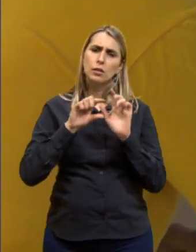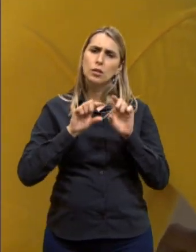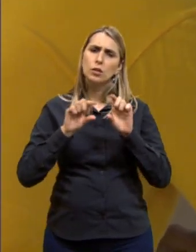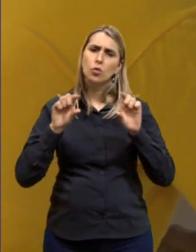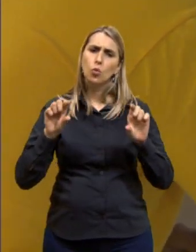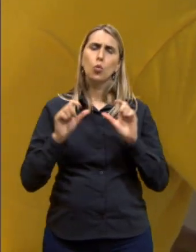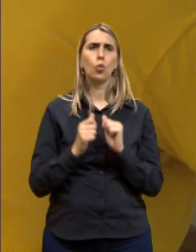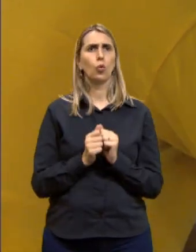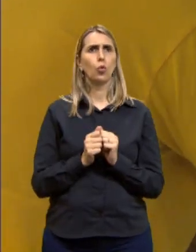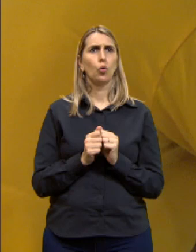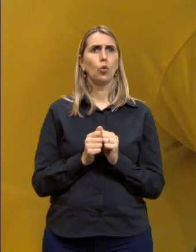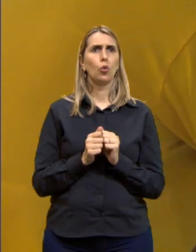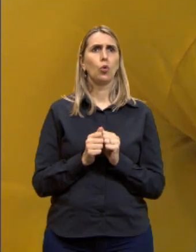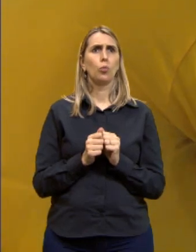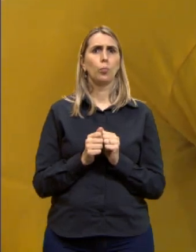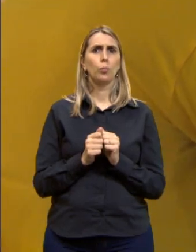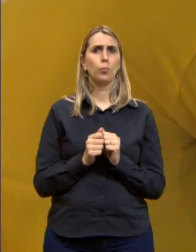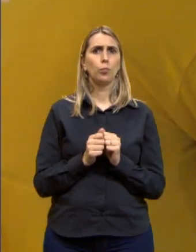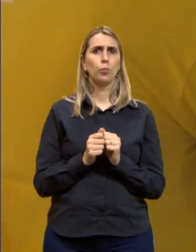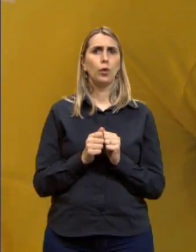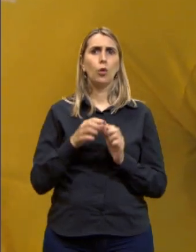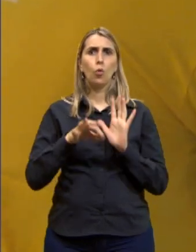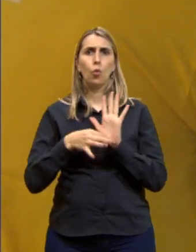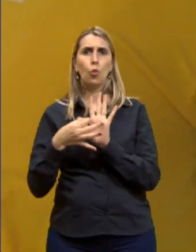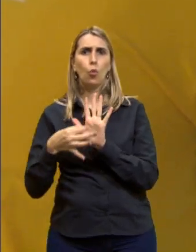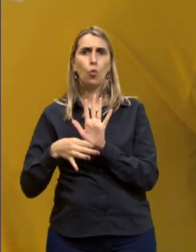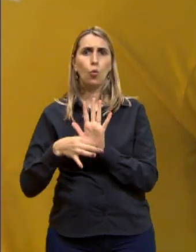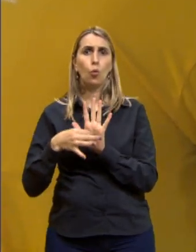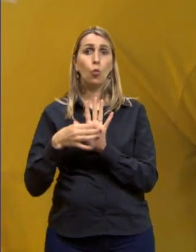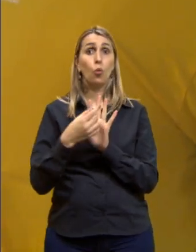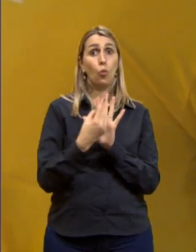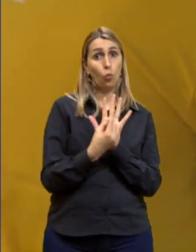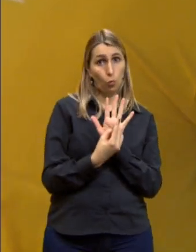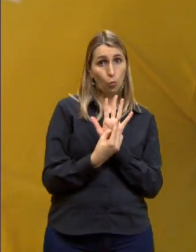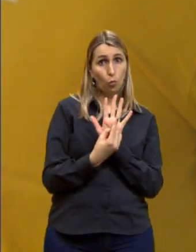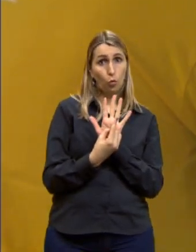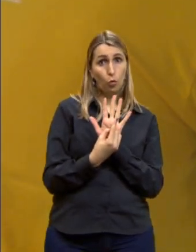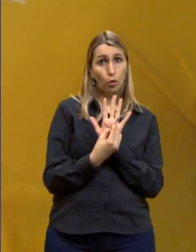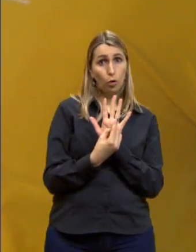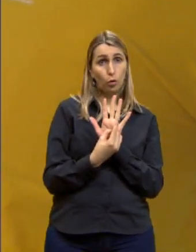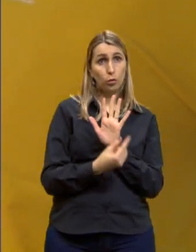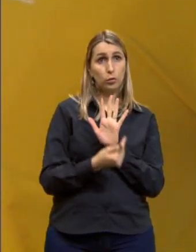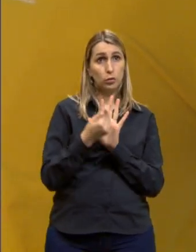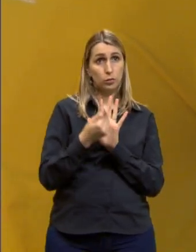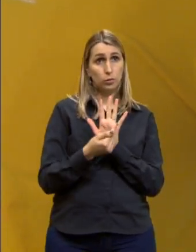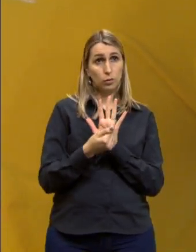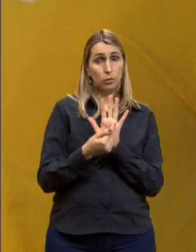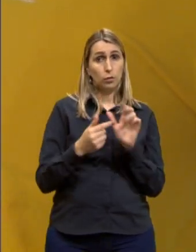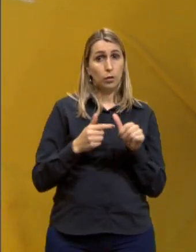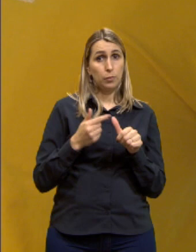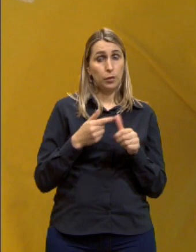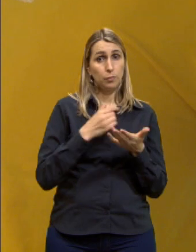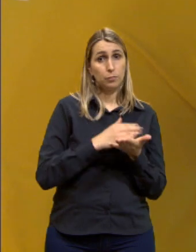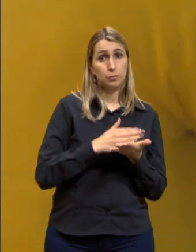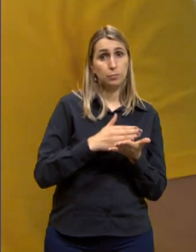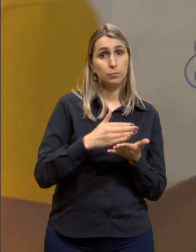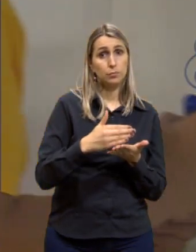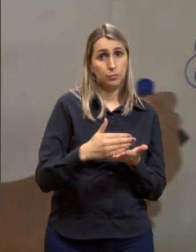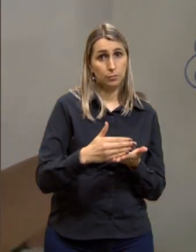A gente vai desenvolver o argumento 1, que é esse aqui da minha introdução.